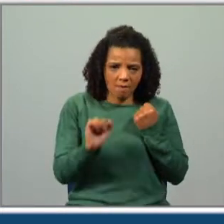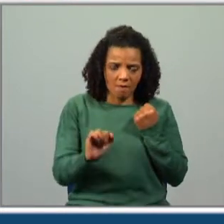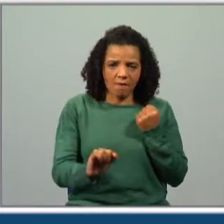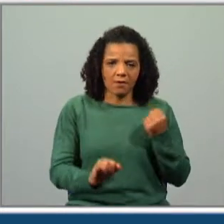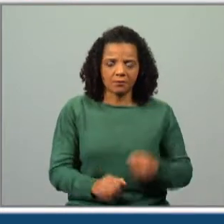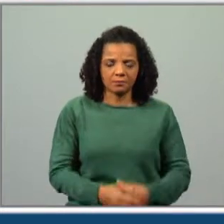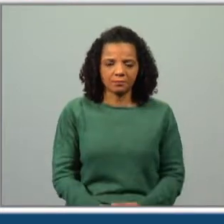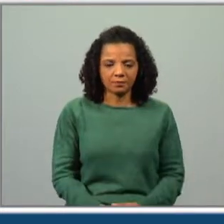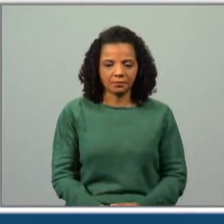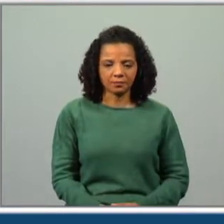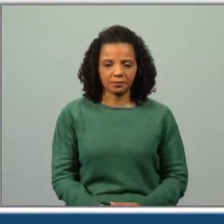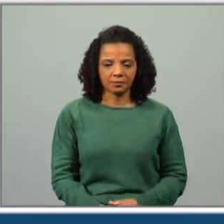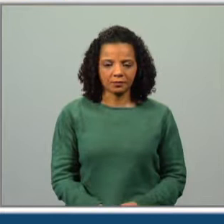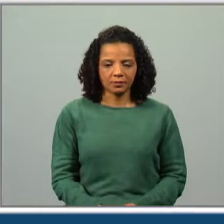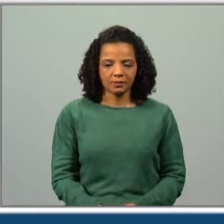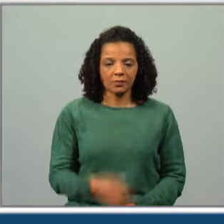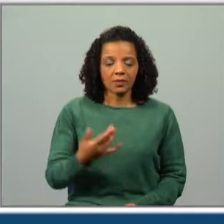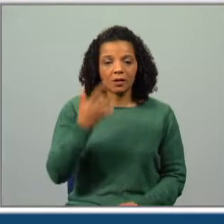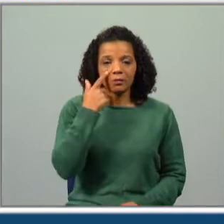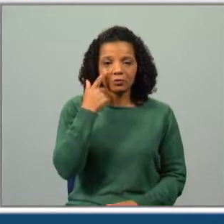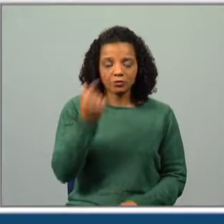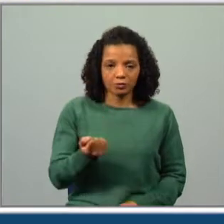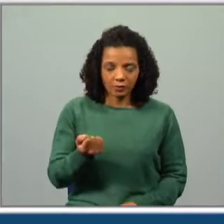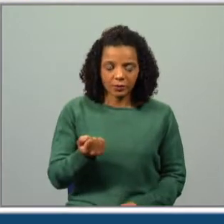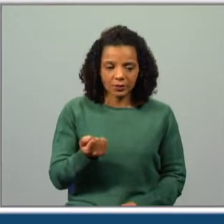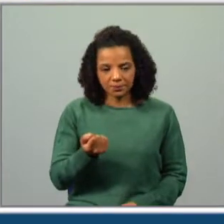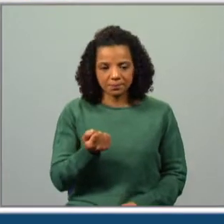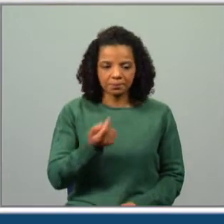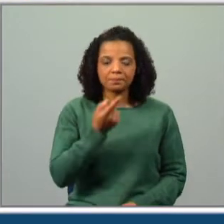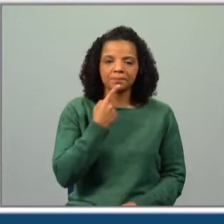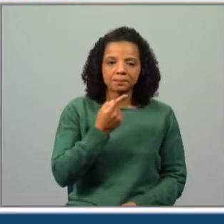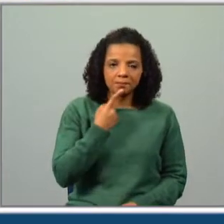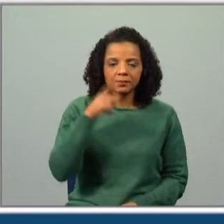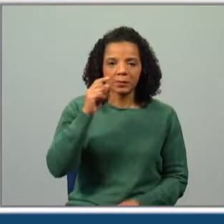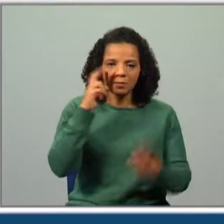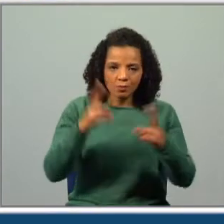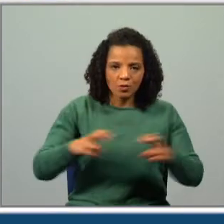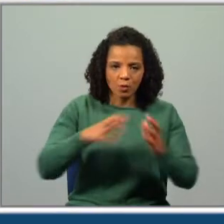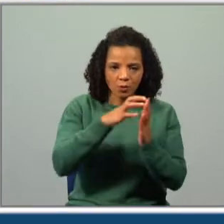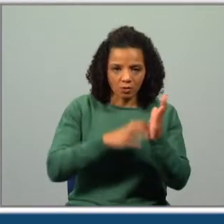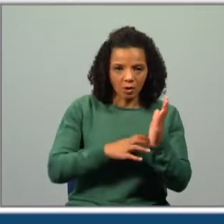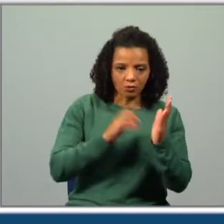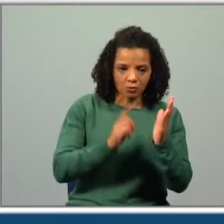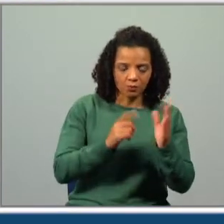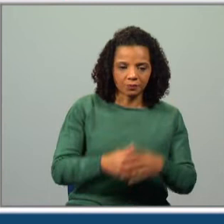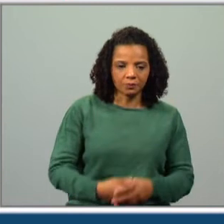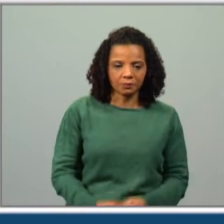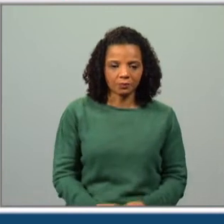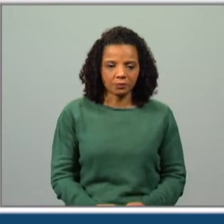verdadeiro. E agora vamos ver se percebemos e encontramos no texto. Íamos aplicar desta forma.